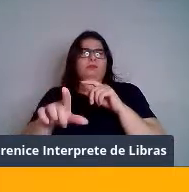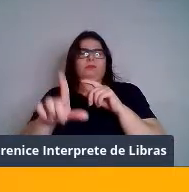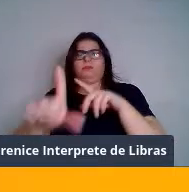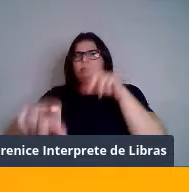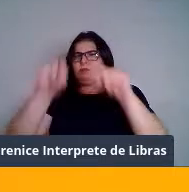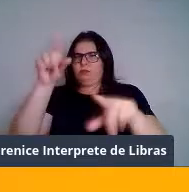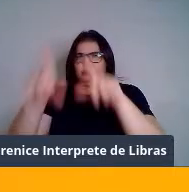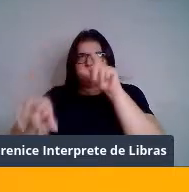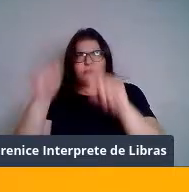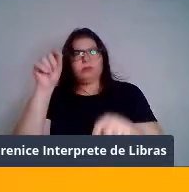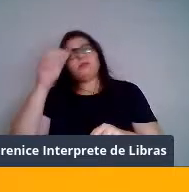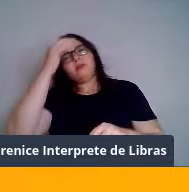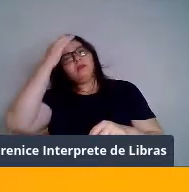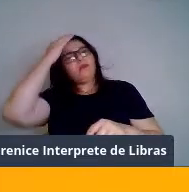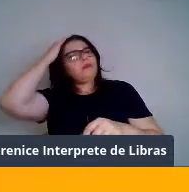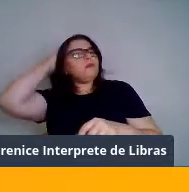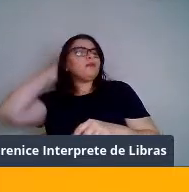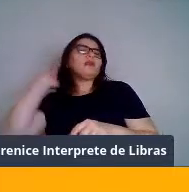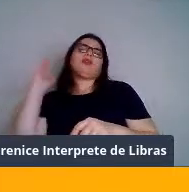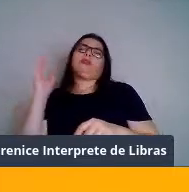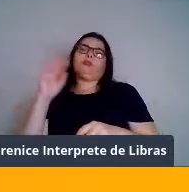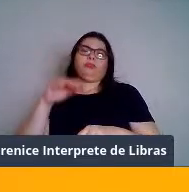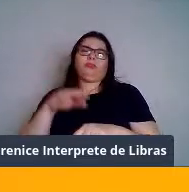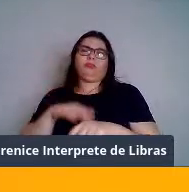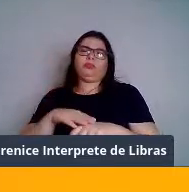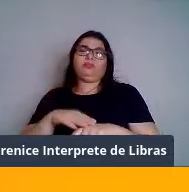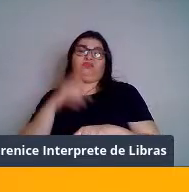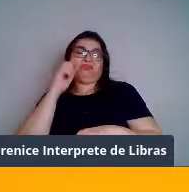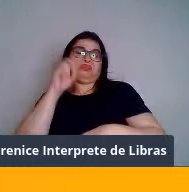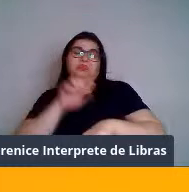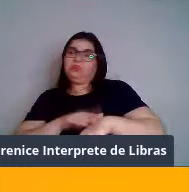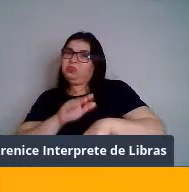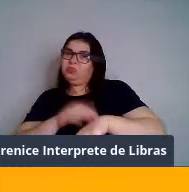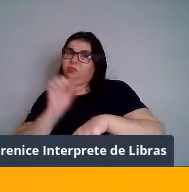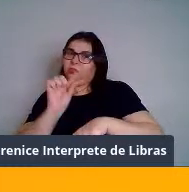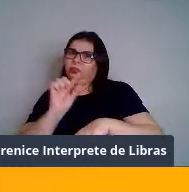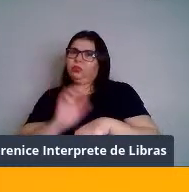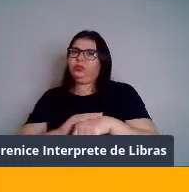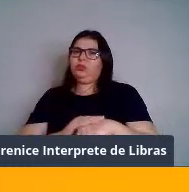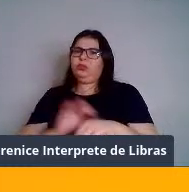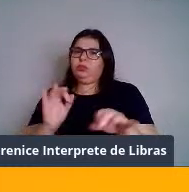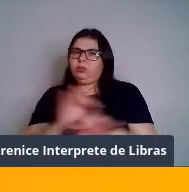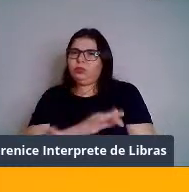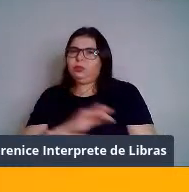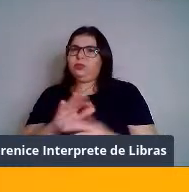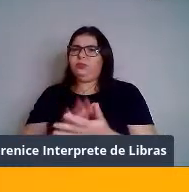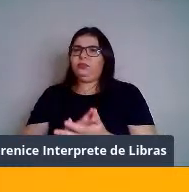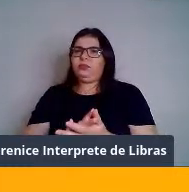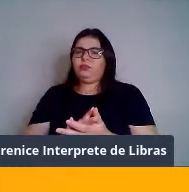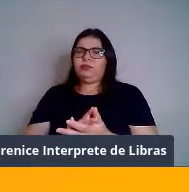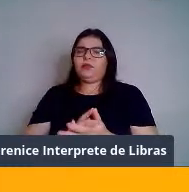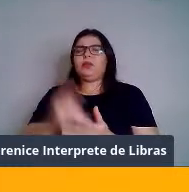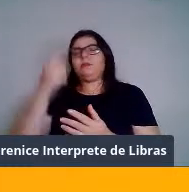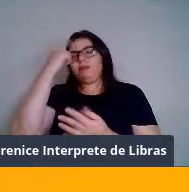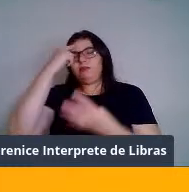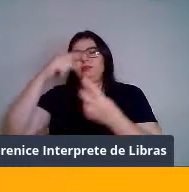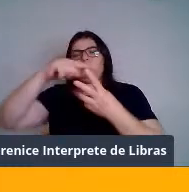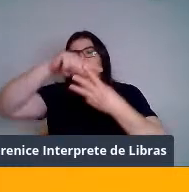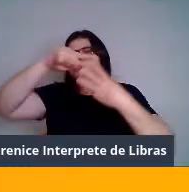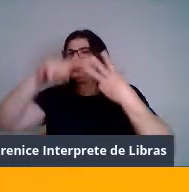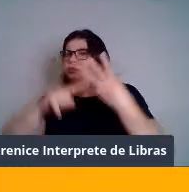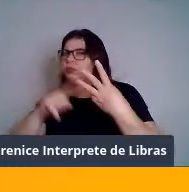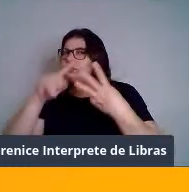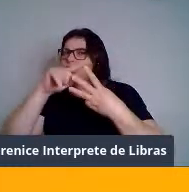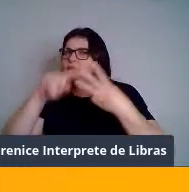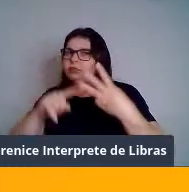aqui que falta pouco tempo para terminar, certo? Pensem sempre nos três pilares, certo? Não pensem só